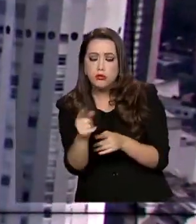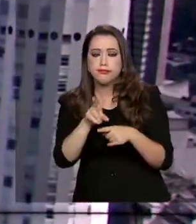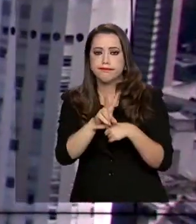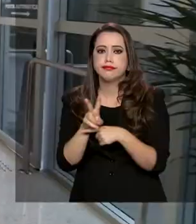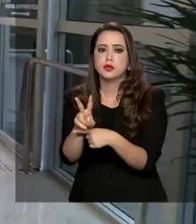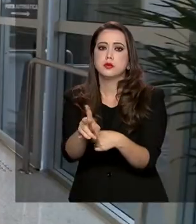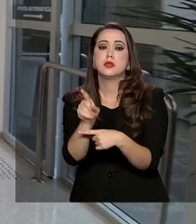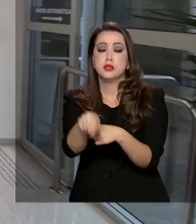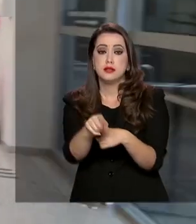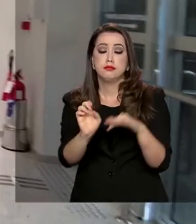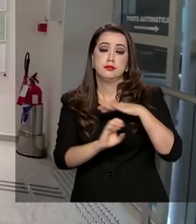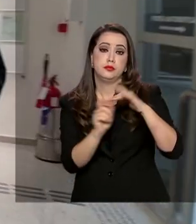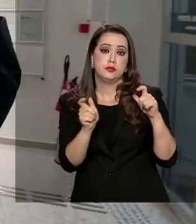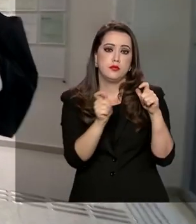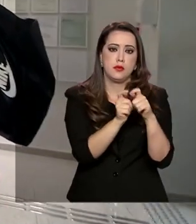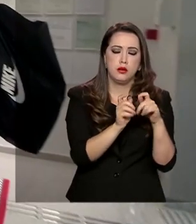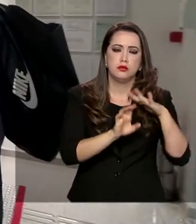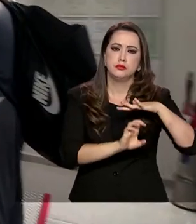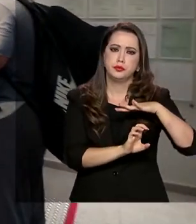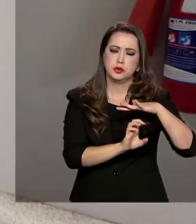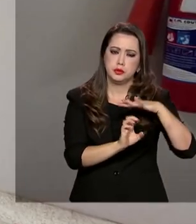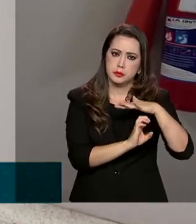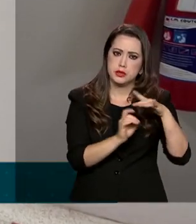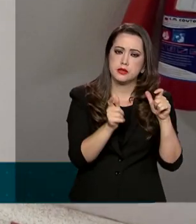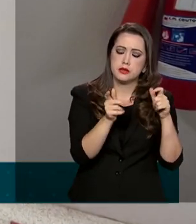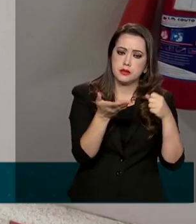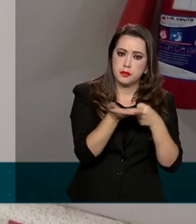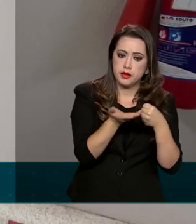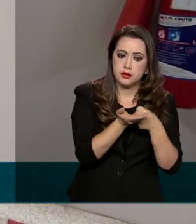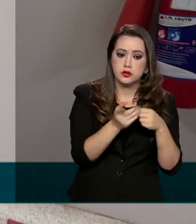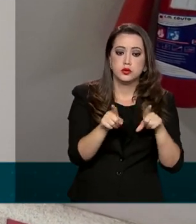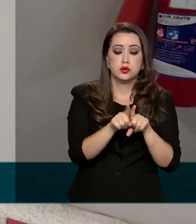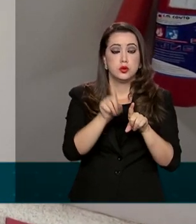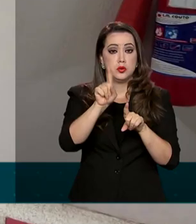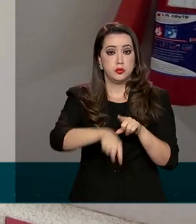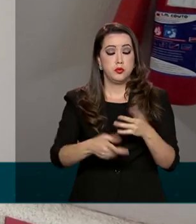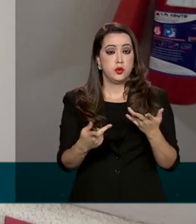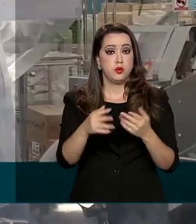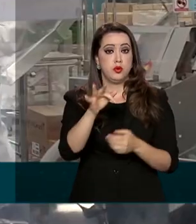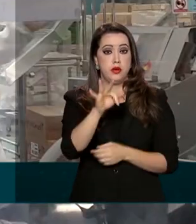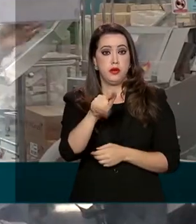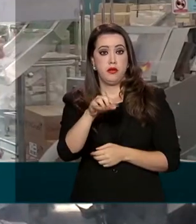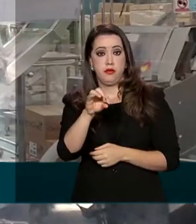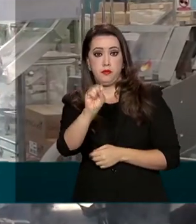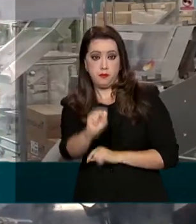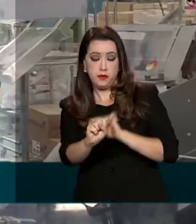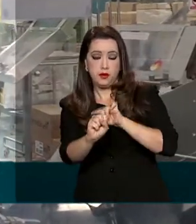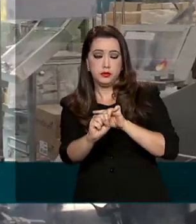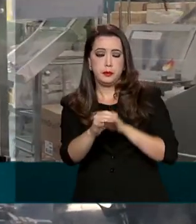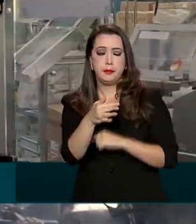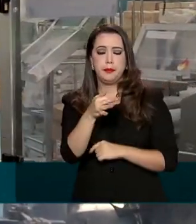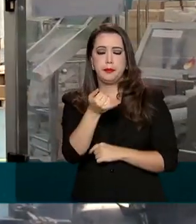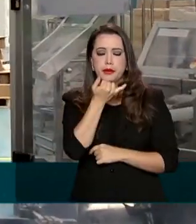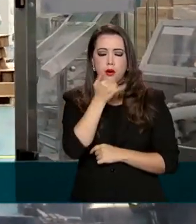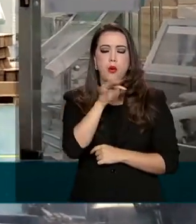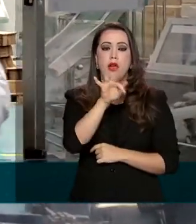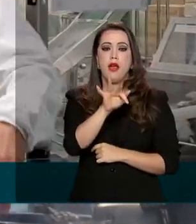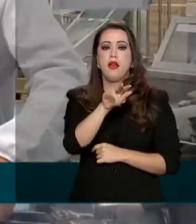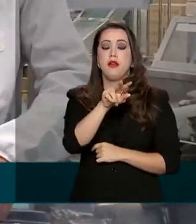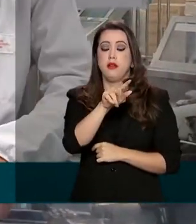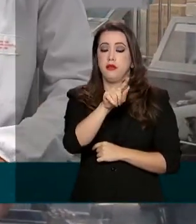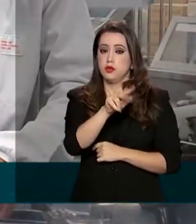porte. As linhas têm garantia do Fundo Garantidor para Investimentos do Programa Emergencial de Acesso ao Crédito.